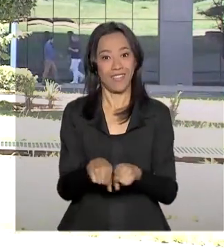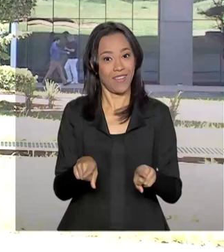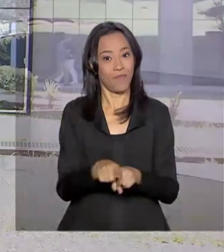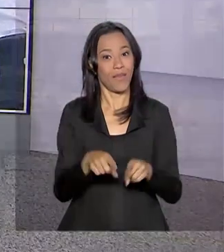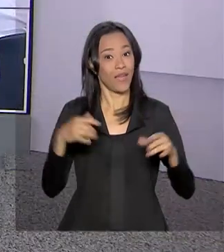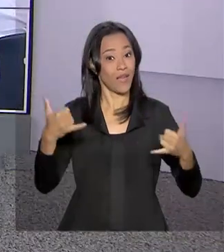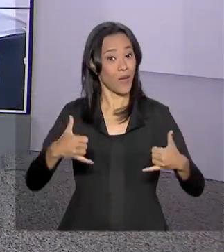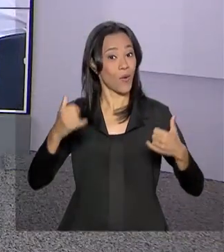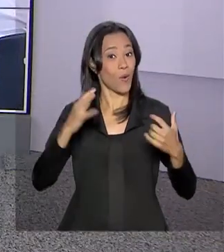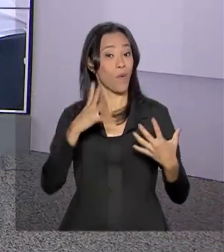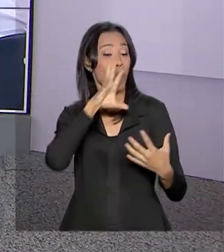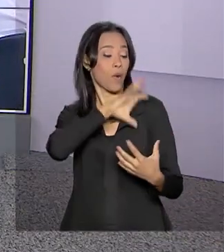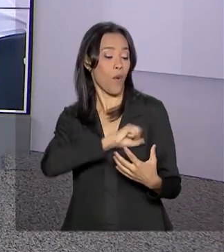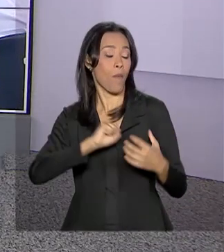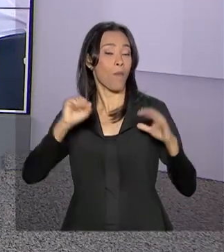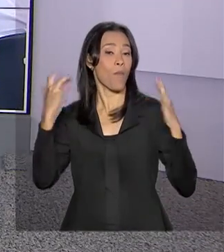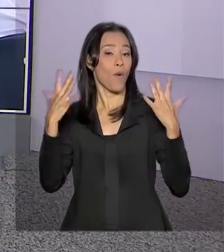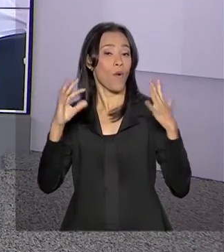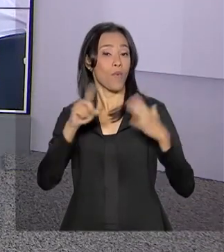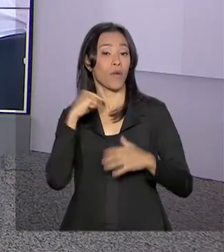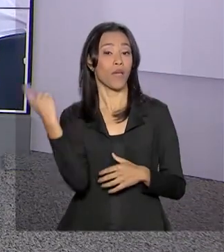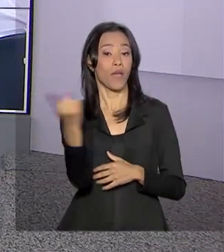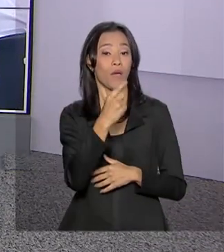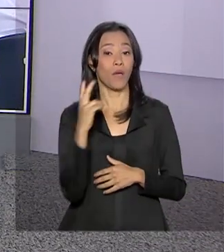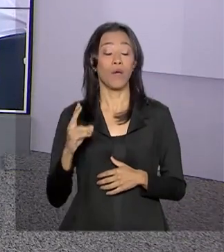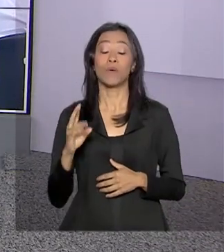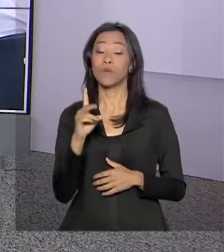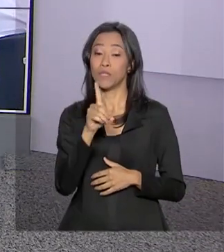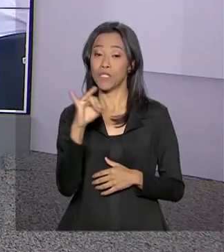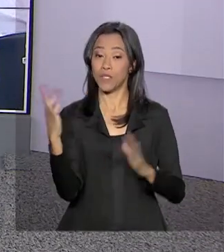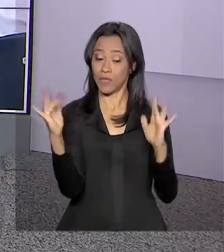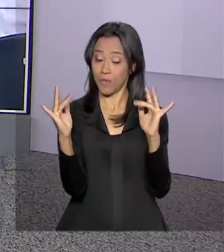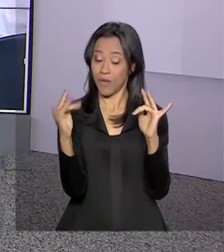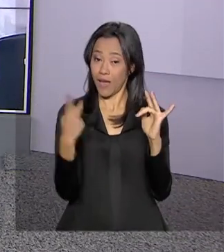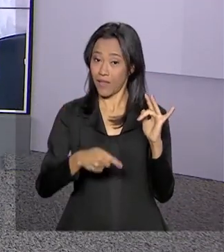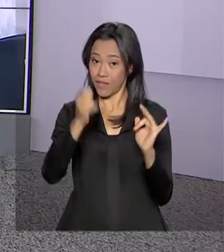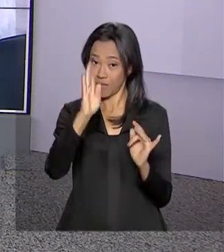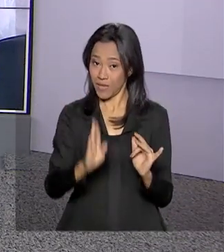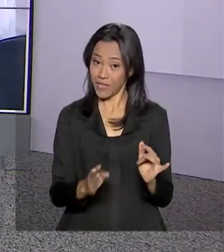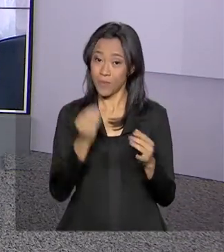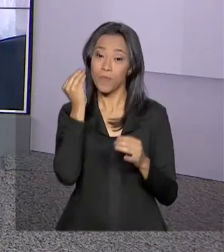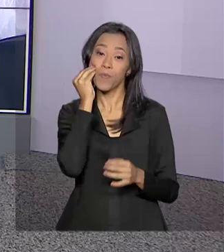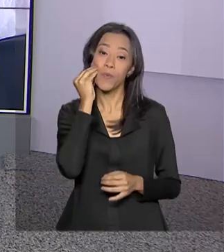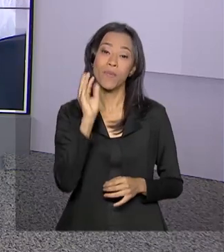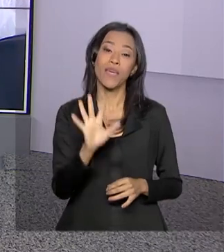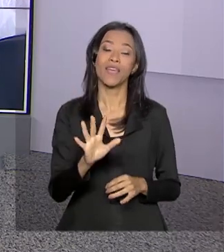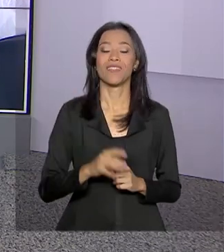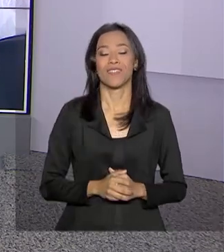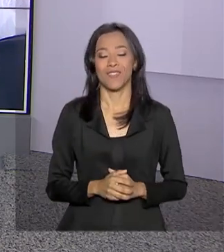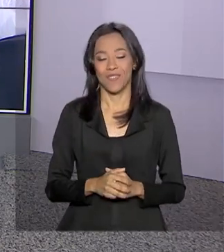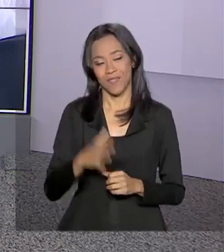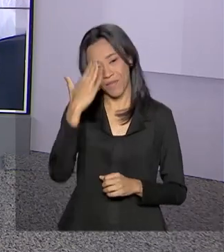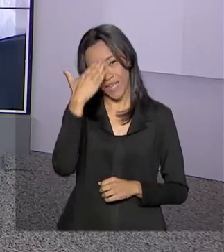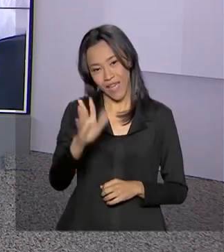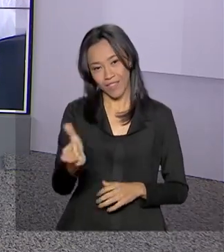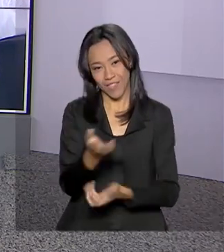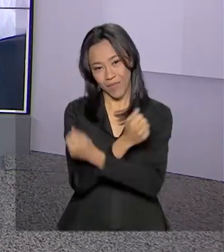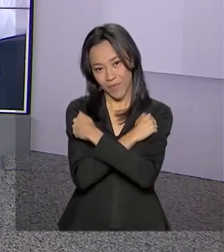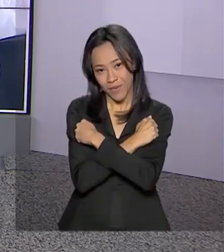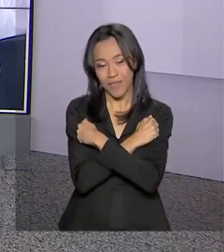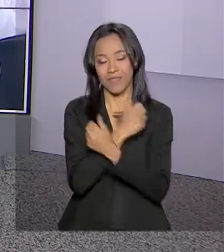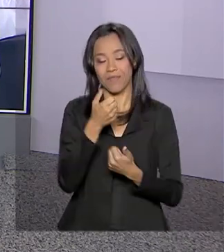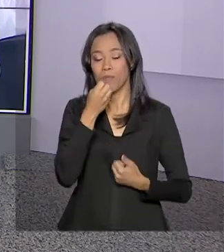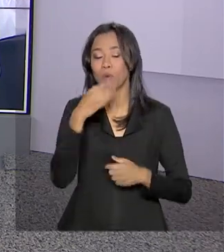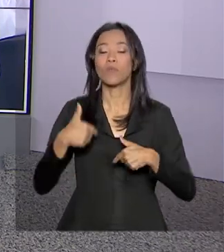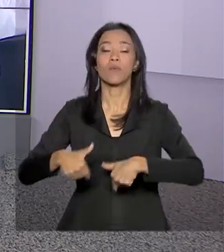comemora o amor, porque é dia dos namorados aqui no Brasil. Um beijo! Obrigada, Lulu. Já me deu um abraço hoje. Obrigada. Bom trabalho para